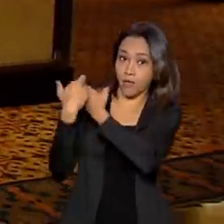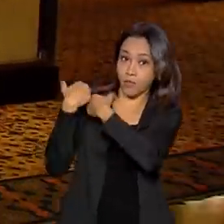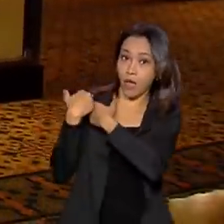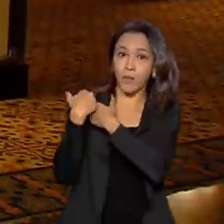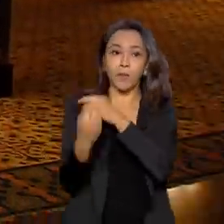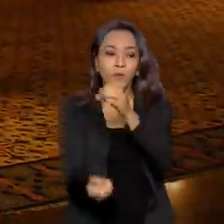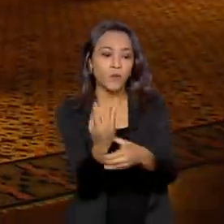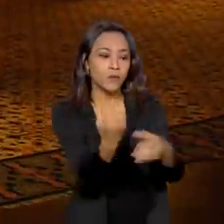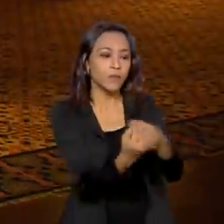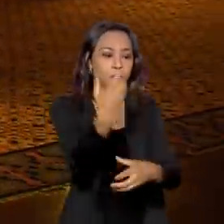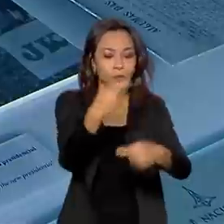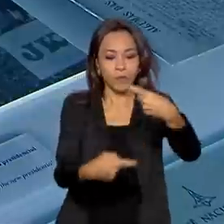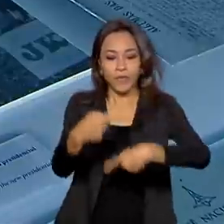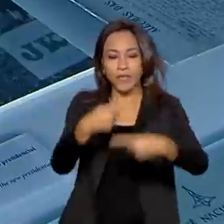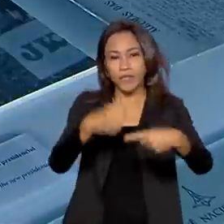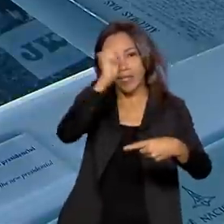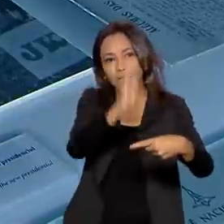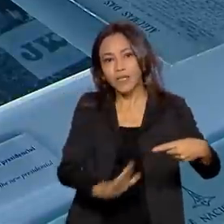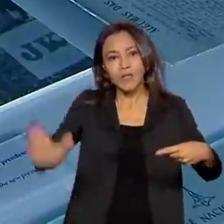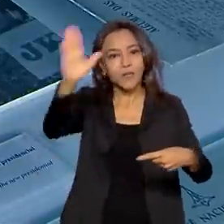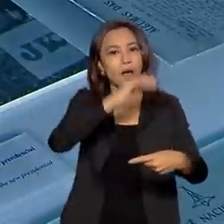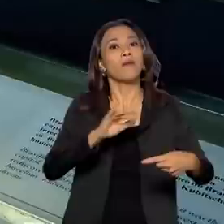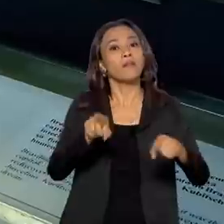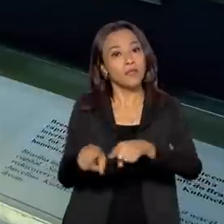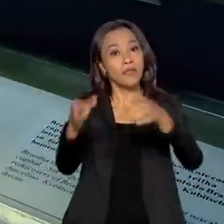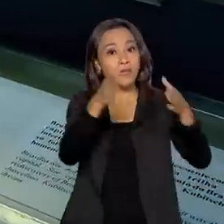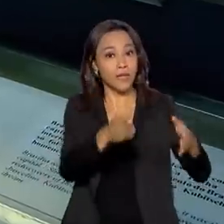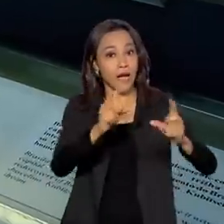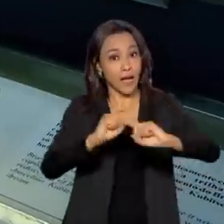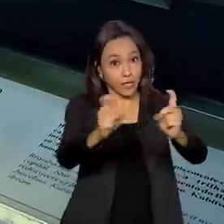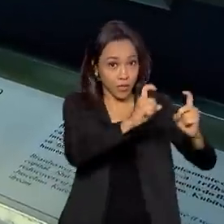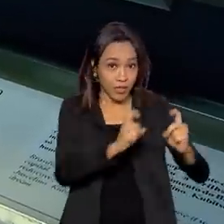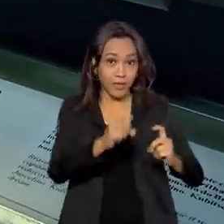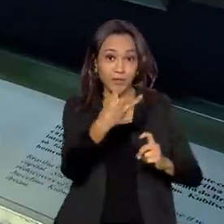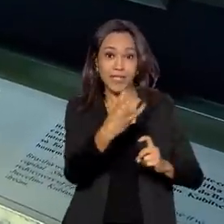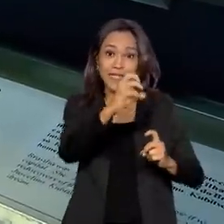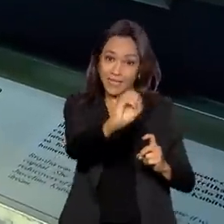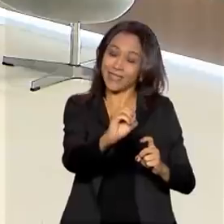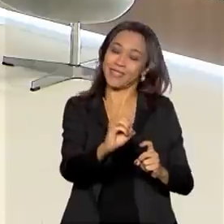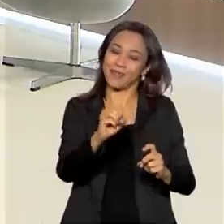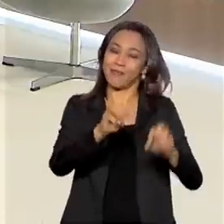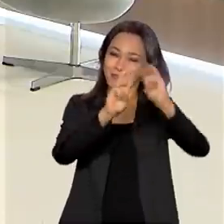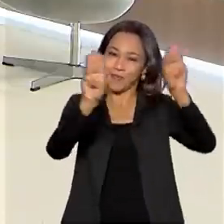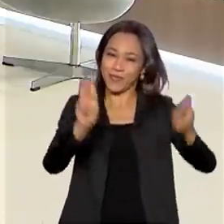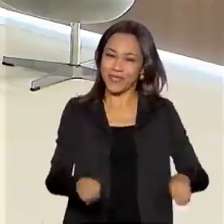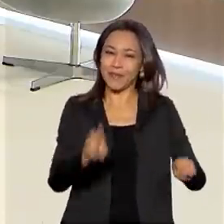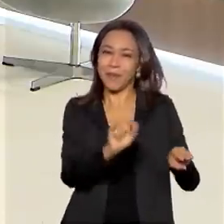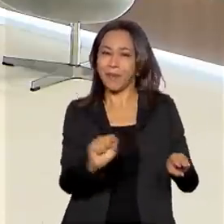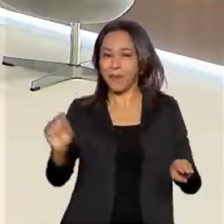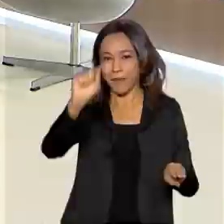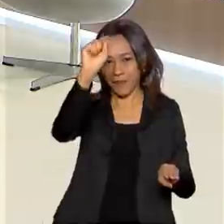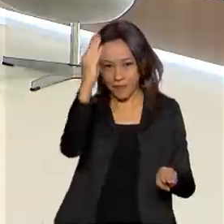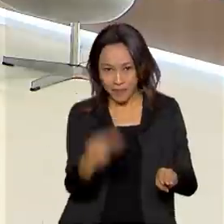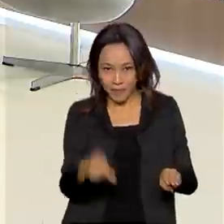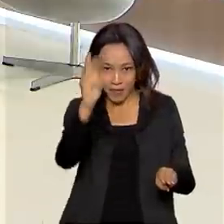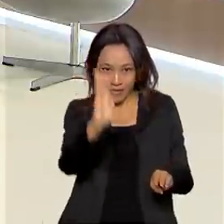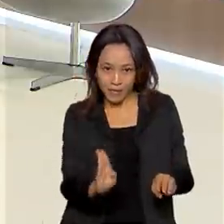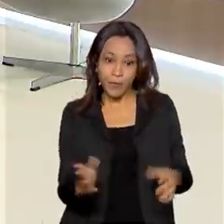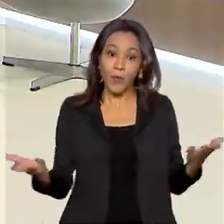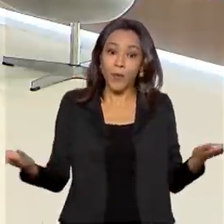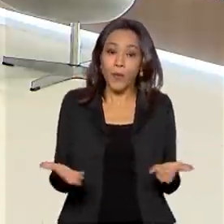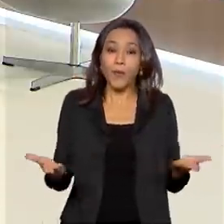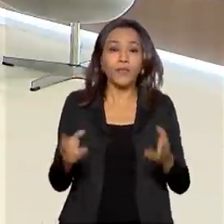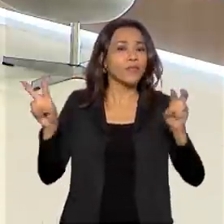nacional do setor e pela administração de 30 museus nacionais. Sobre este trabalho, falamos hoje no